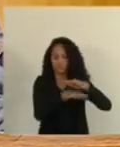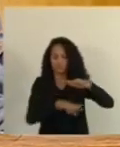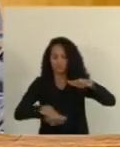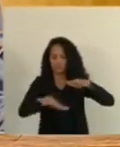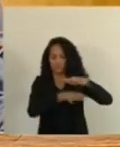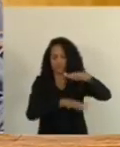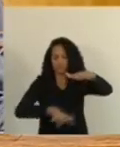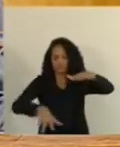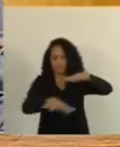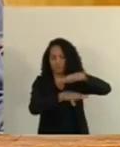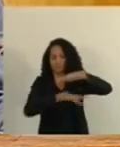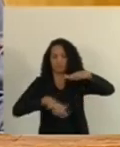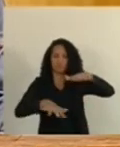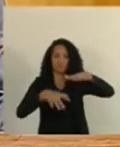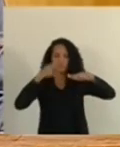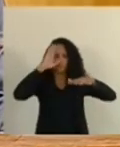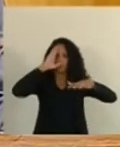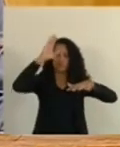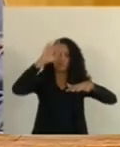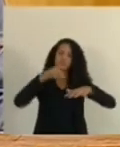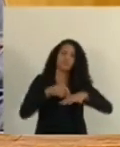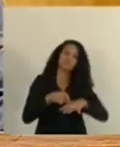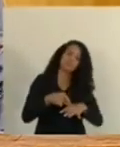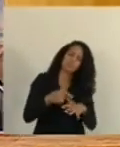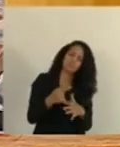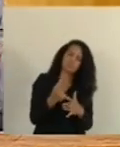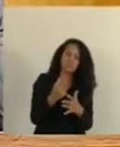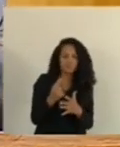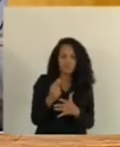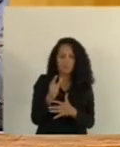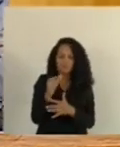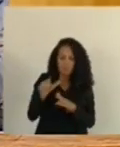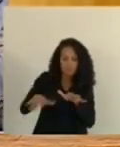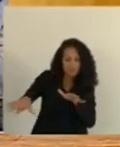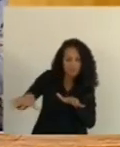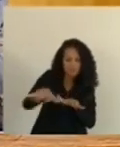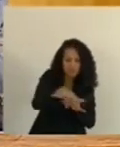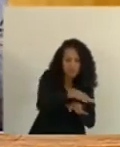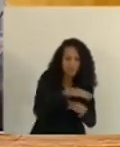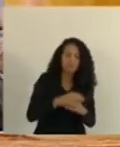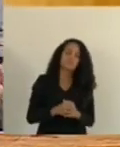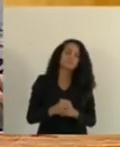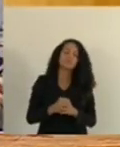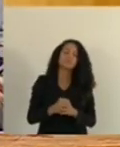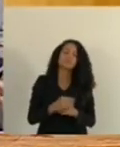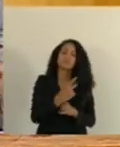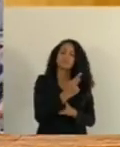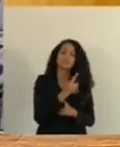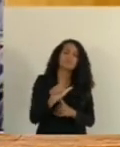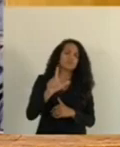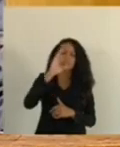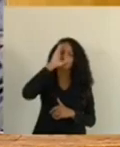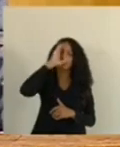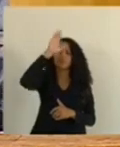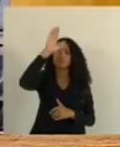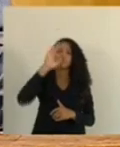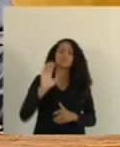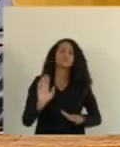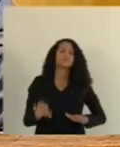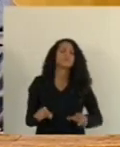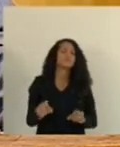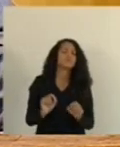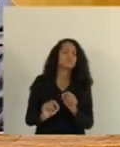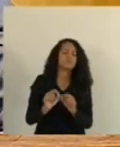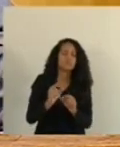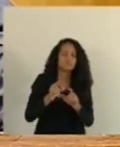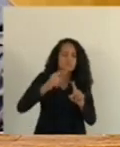especialmente em regiões de brejos. O que o PL pretende e pode fazer é reconhecer um tipo